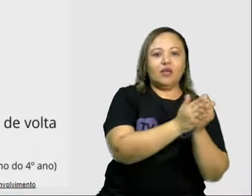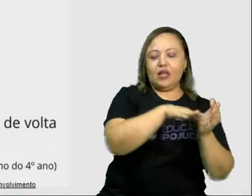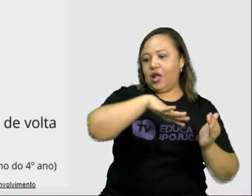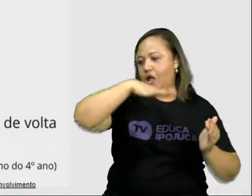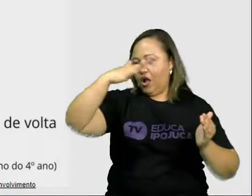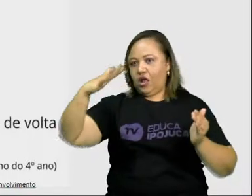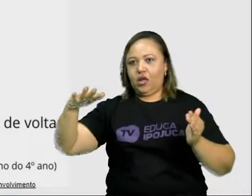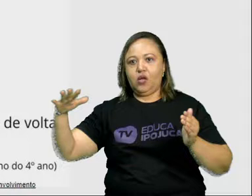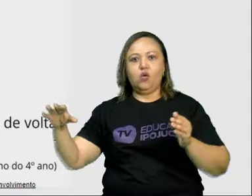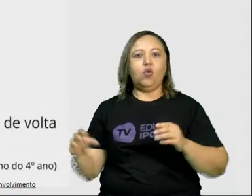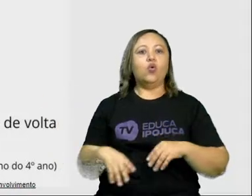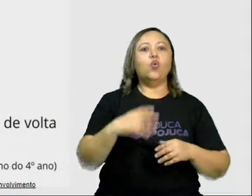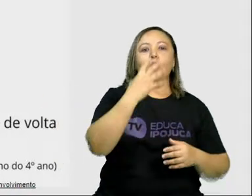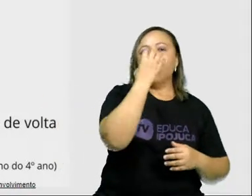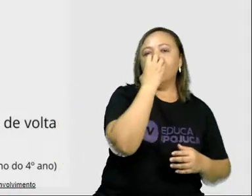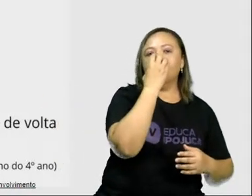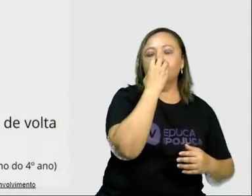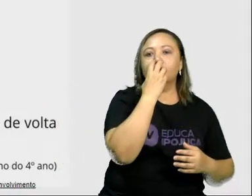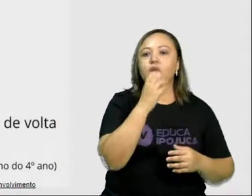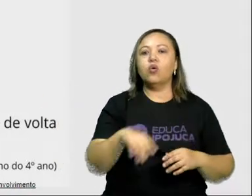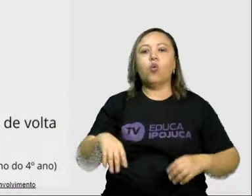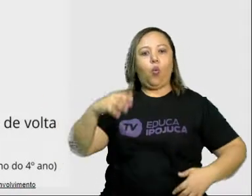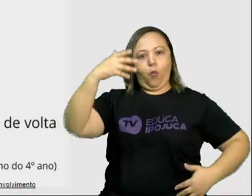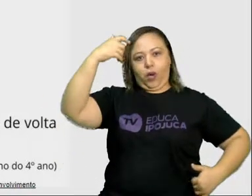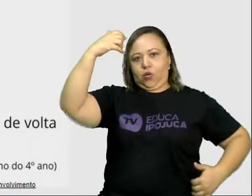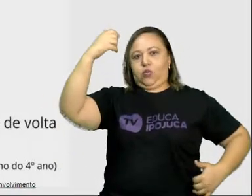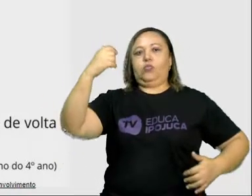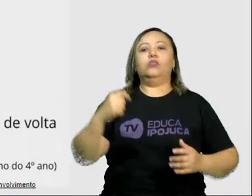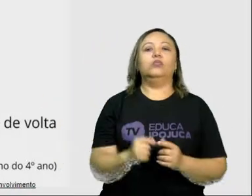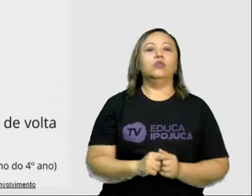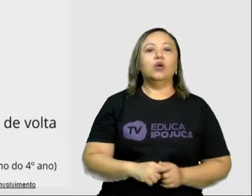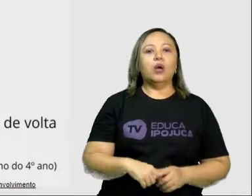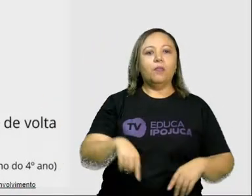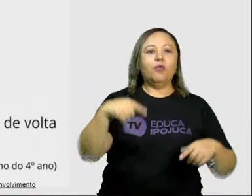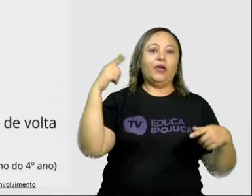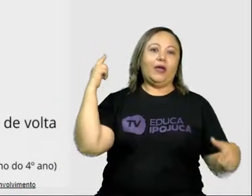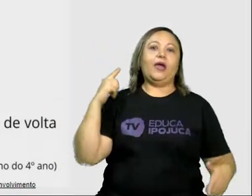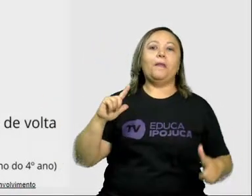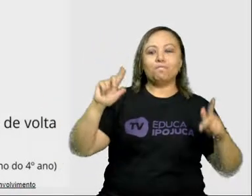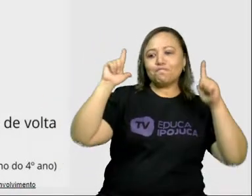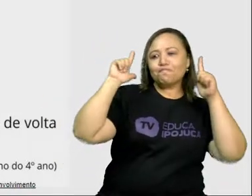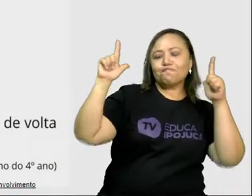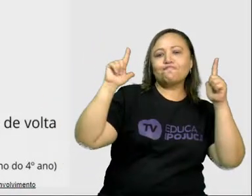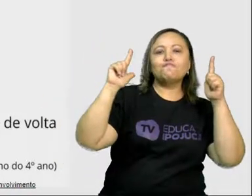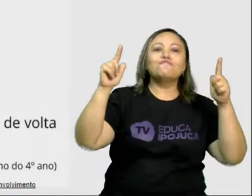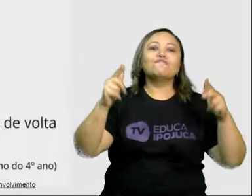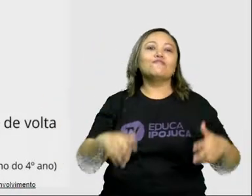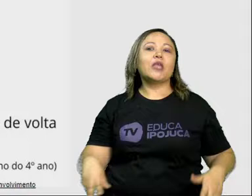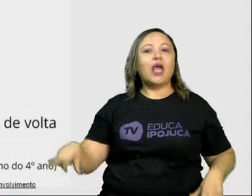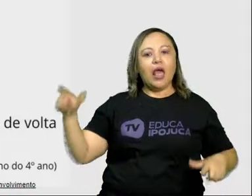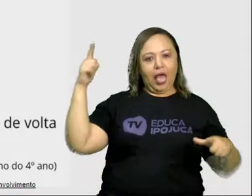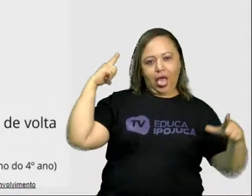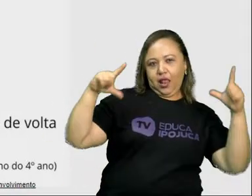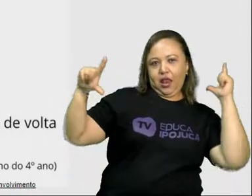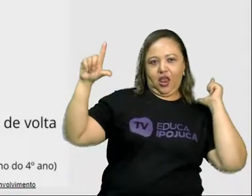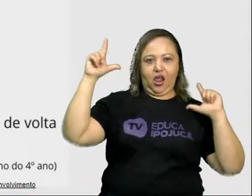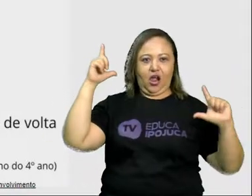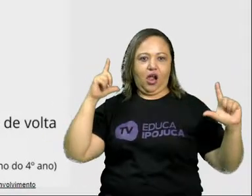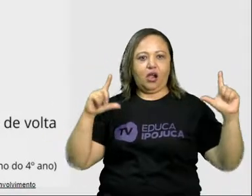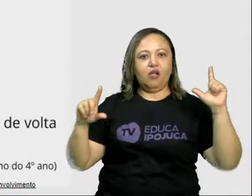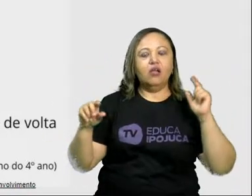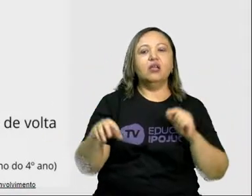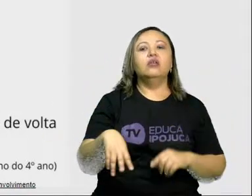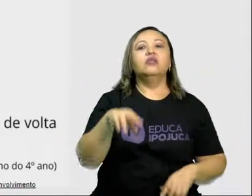cãozinhos ou macaco porque distraíam eles durante a viagem.